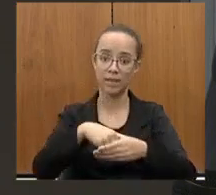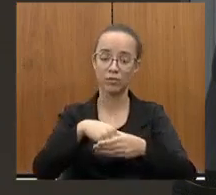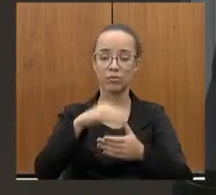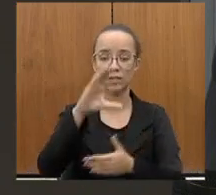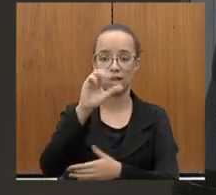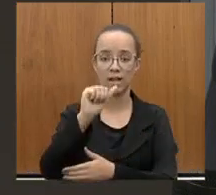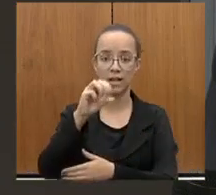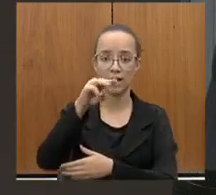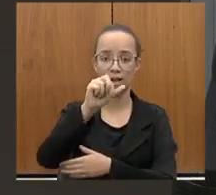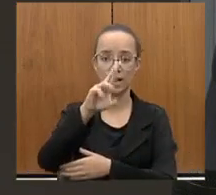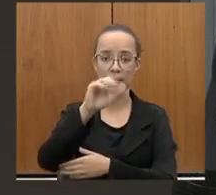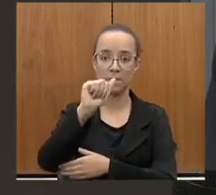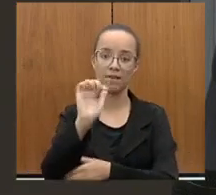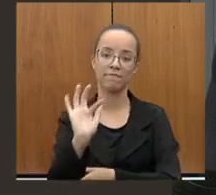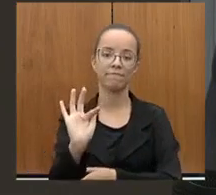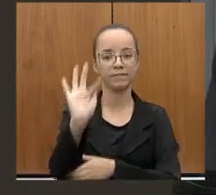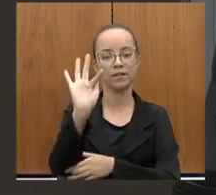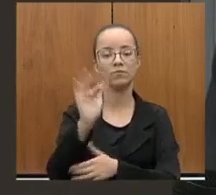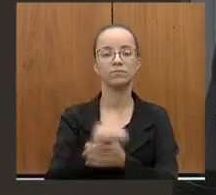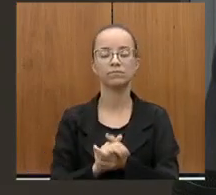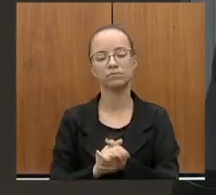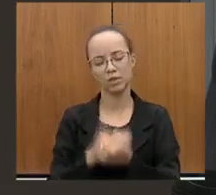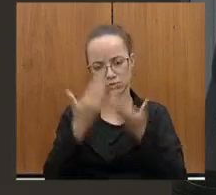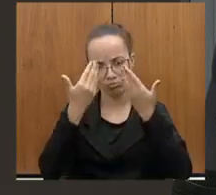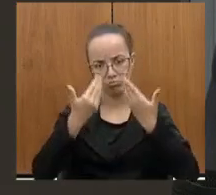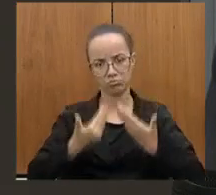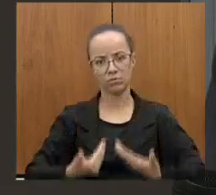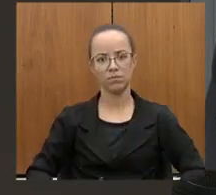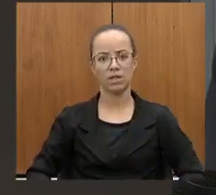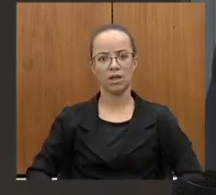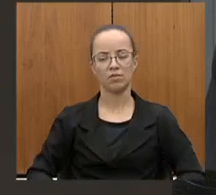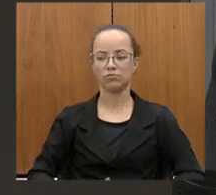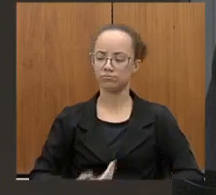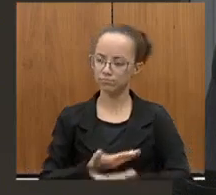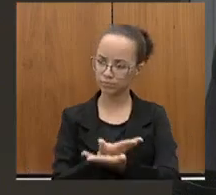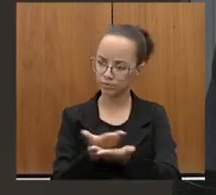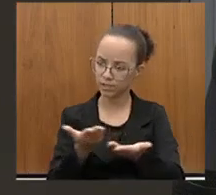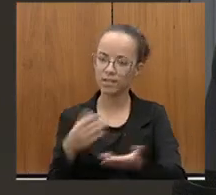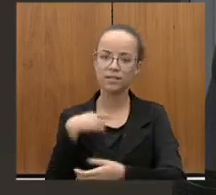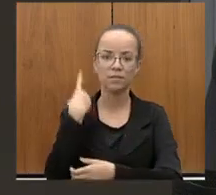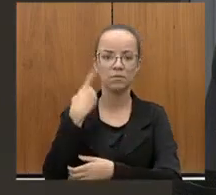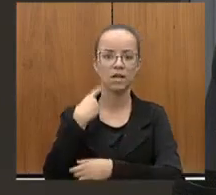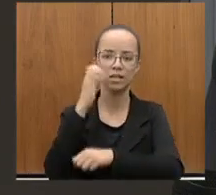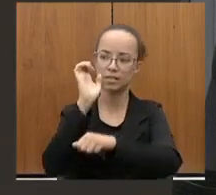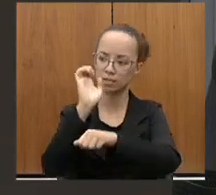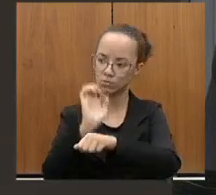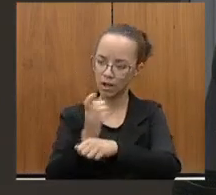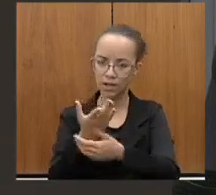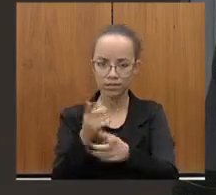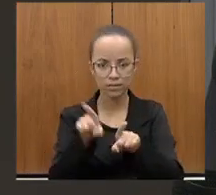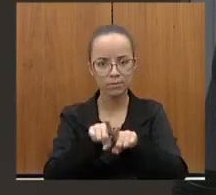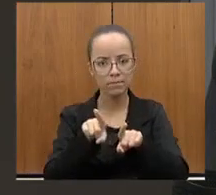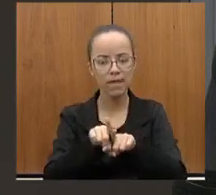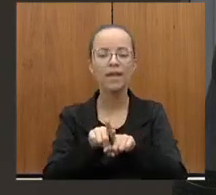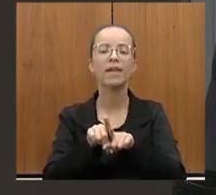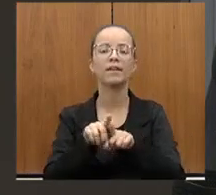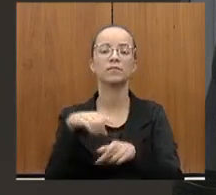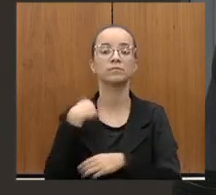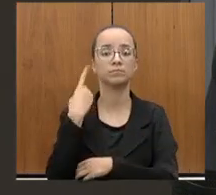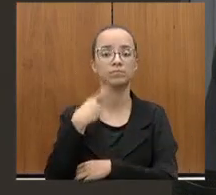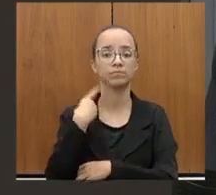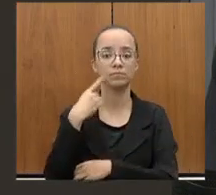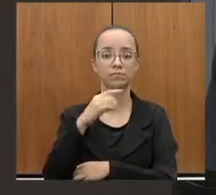Me colocando à disposição dos nobres colegas aqui, deputados, deputados estaduais também, deputada